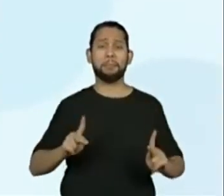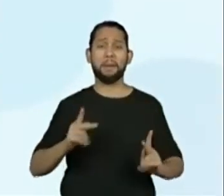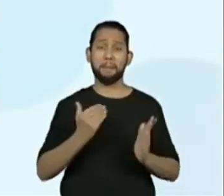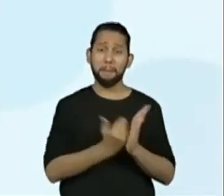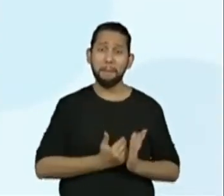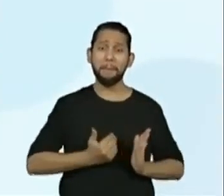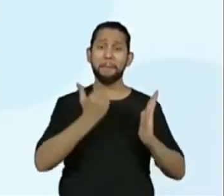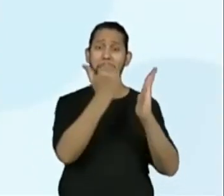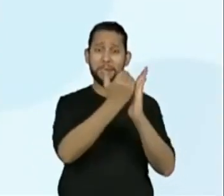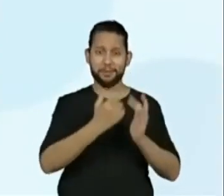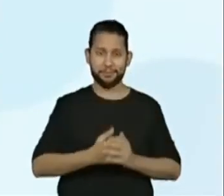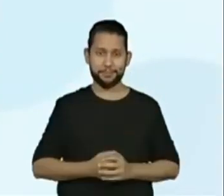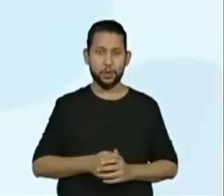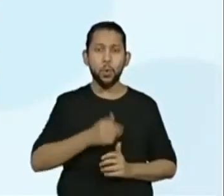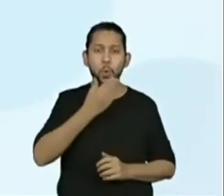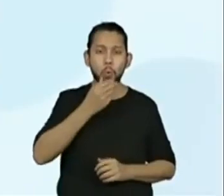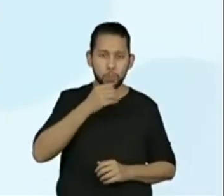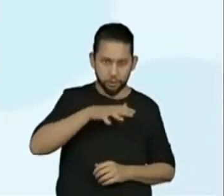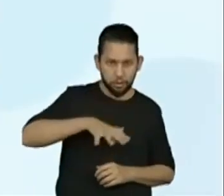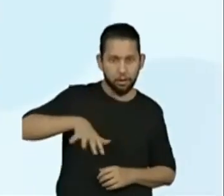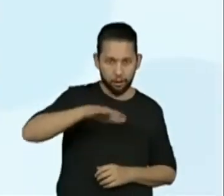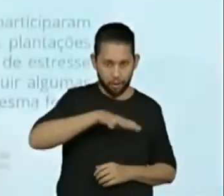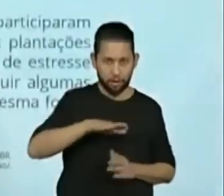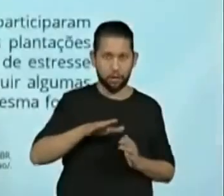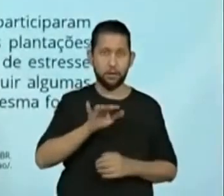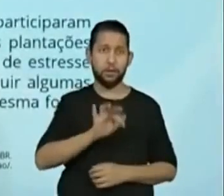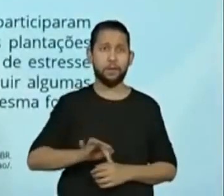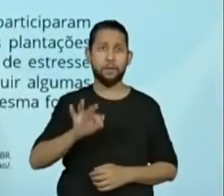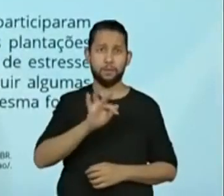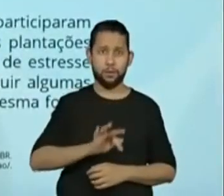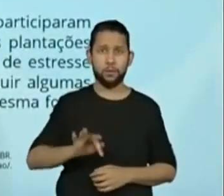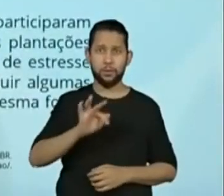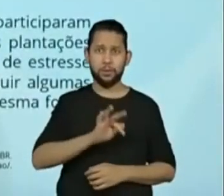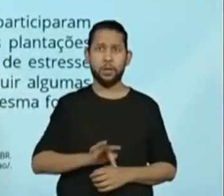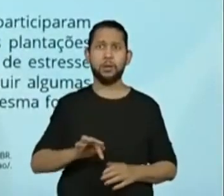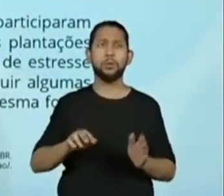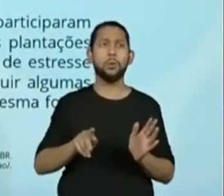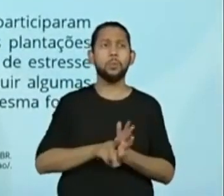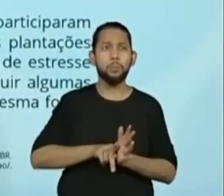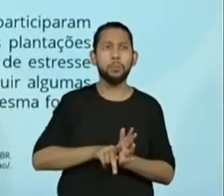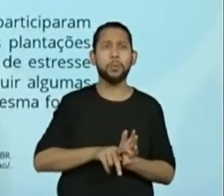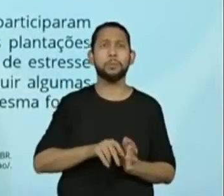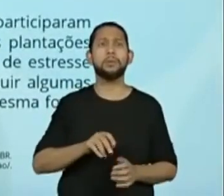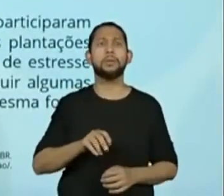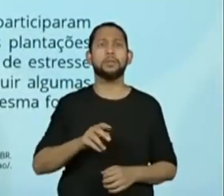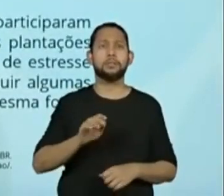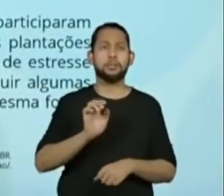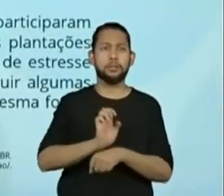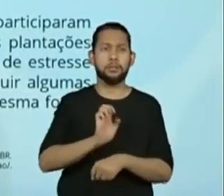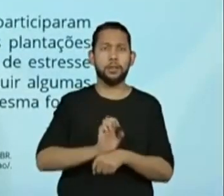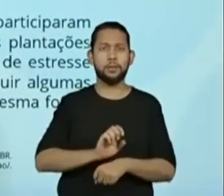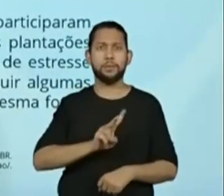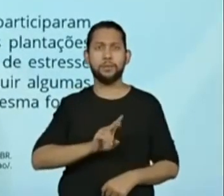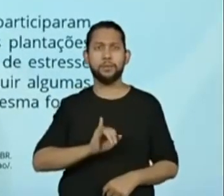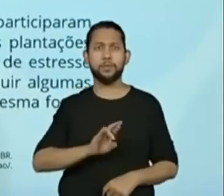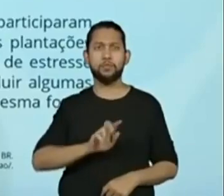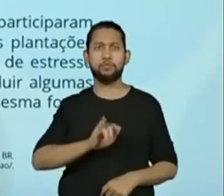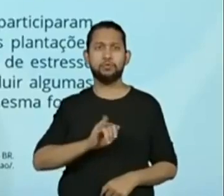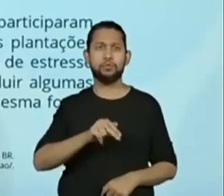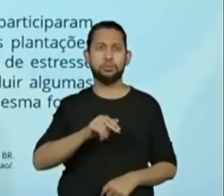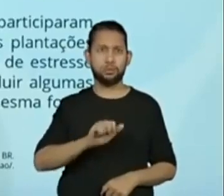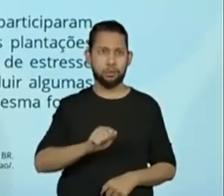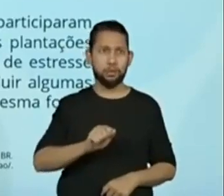cientistas das universidades de Sheffield, Westminster e da Virgínia. O trabalho foi feito em